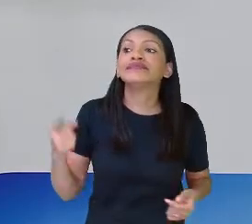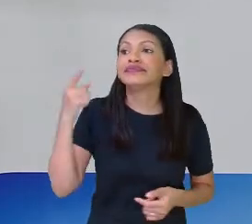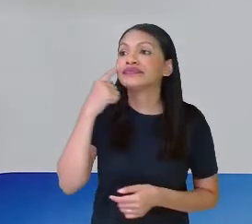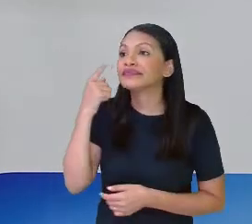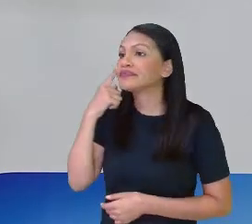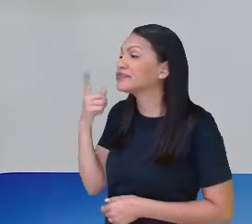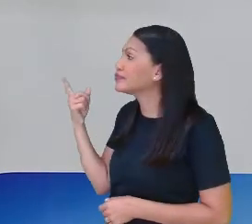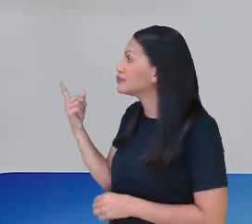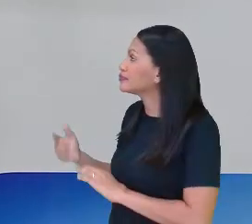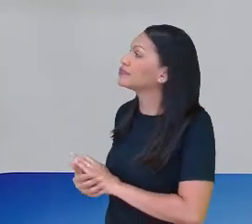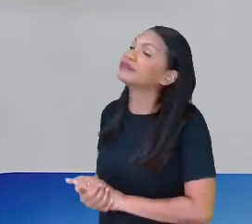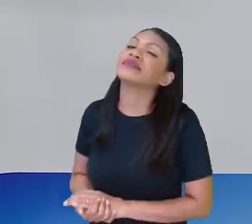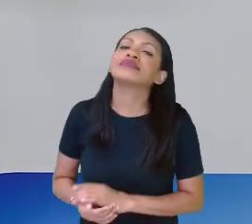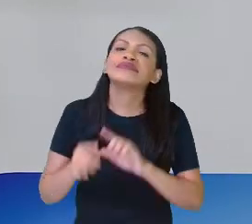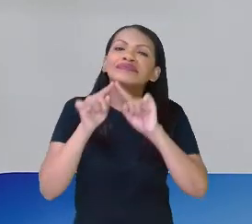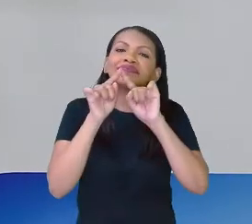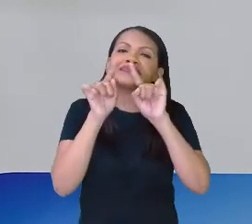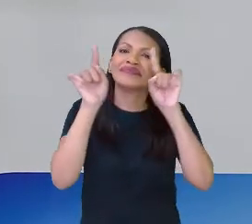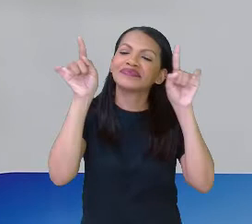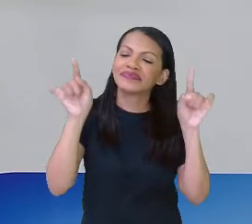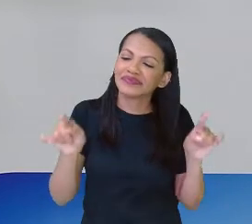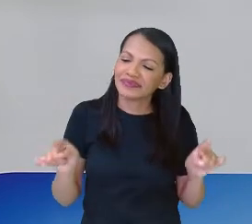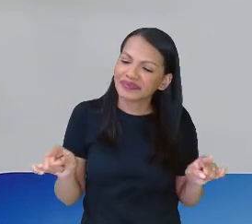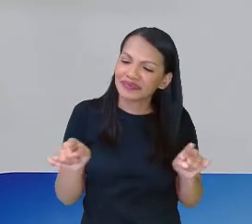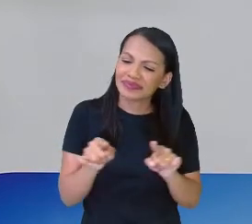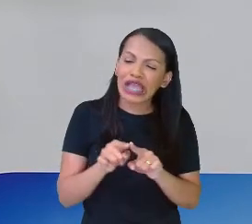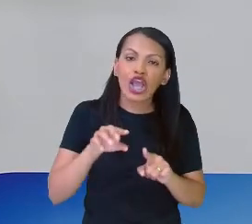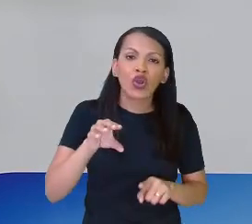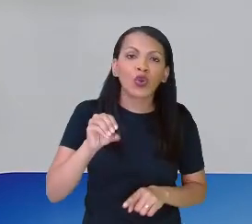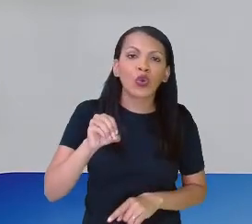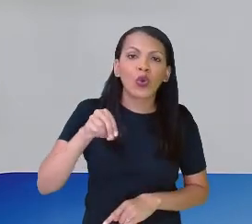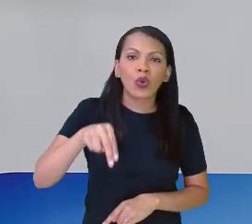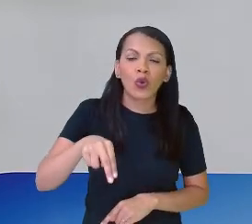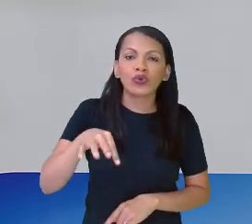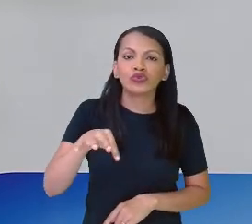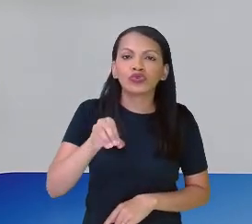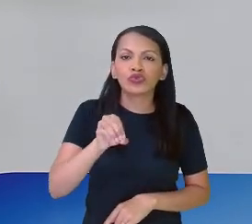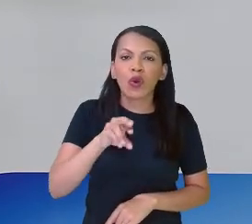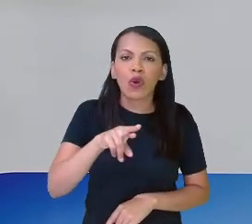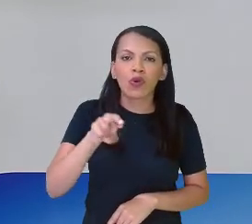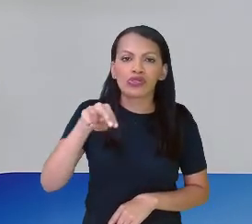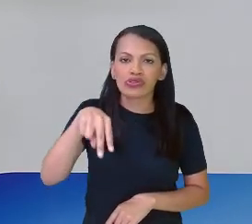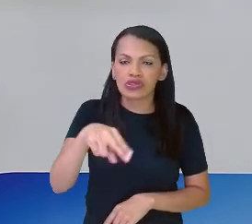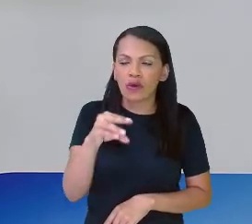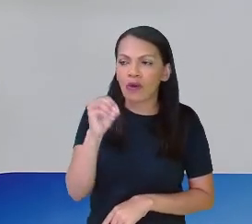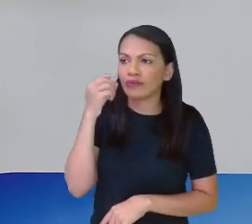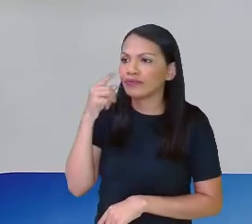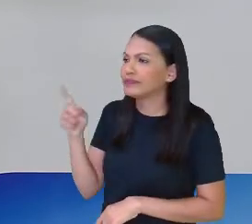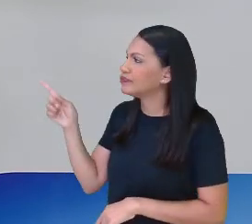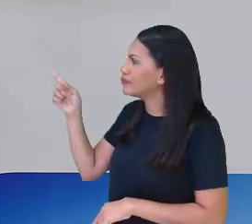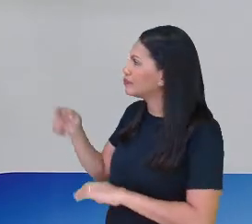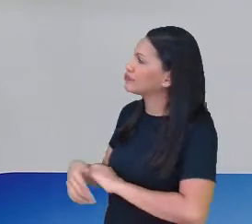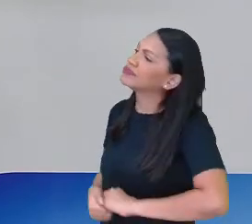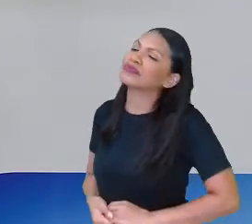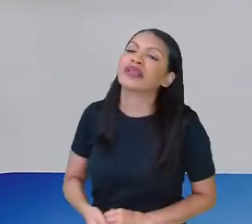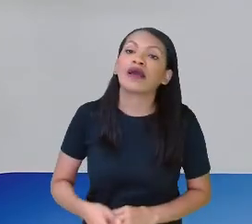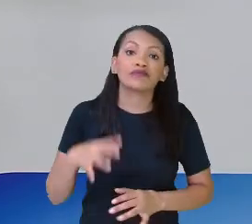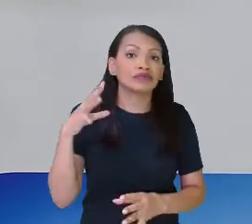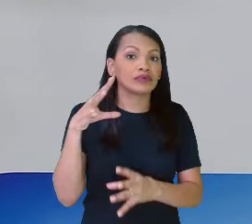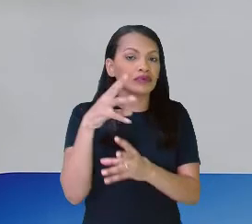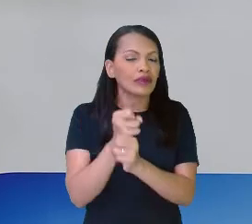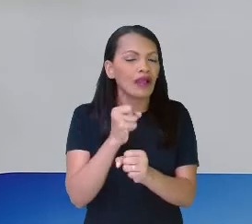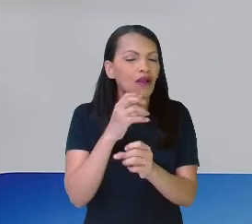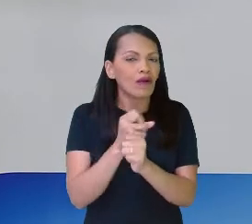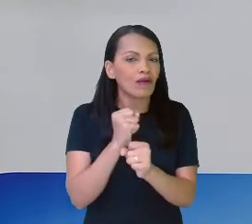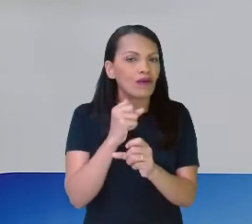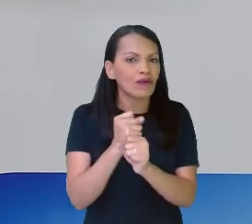o contorno, não é? Olha aqui, quando a gente quer calcular o perímetro, a gente calcula o tamanho dos